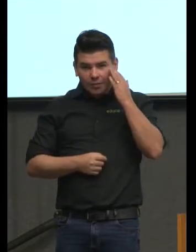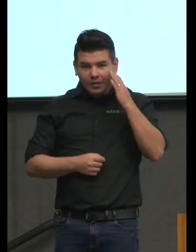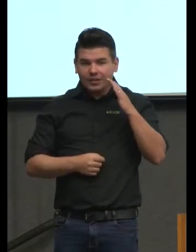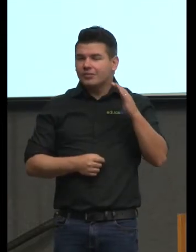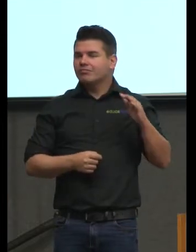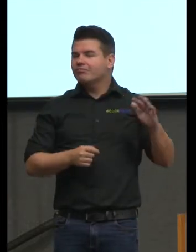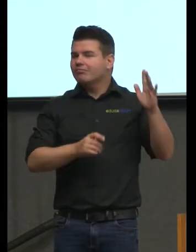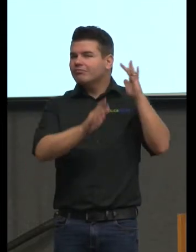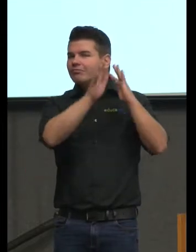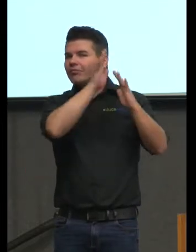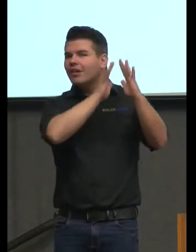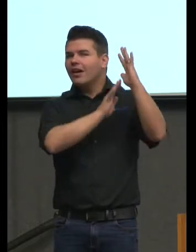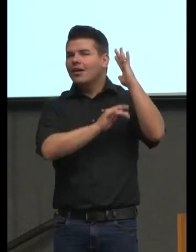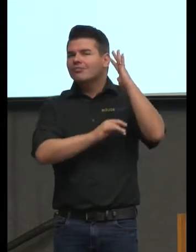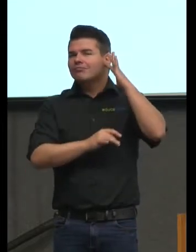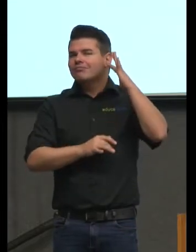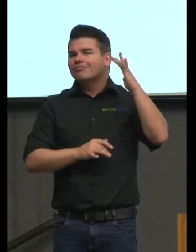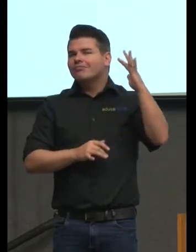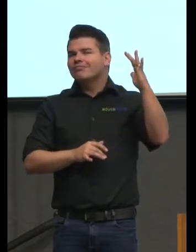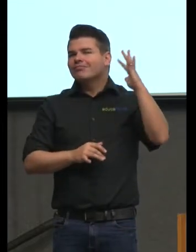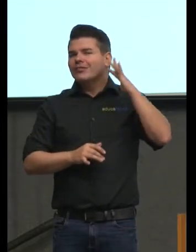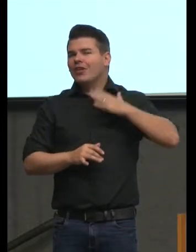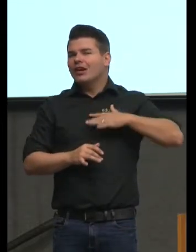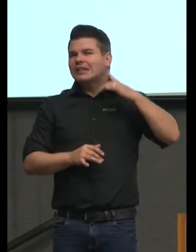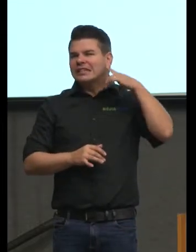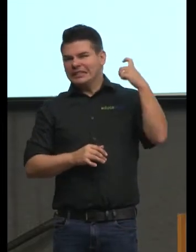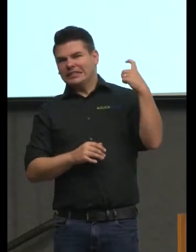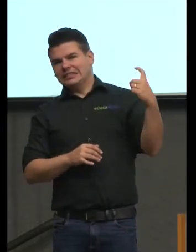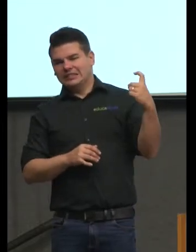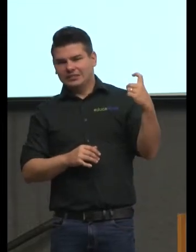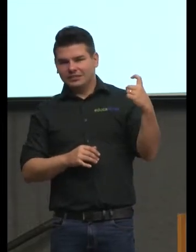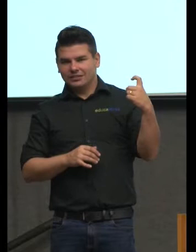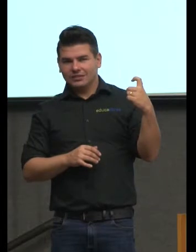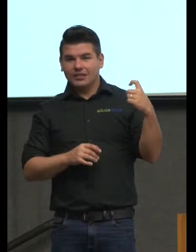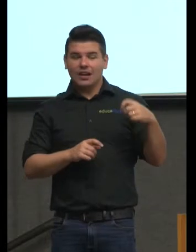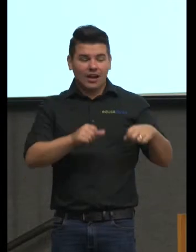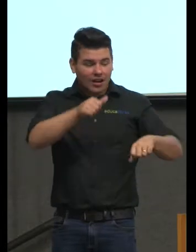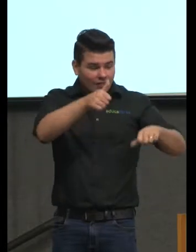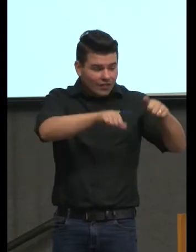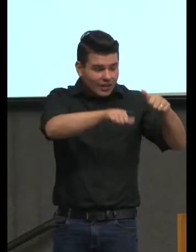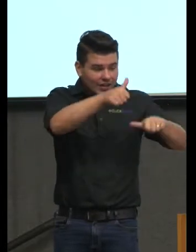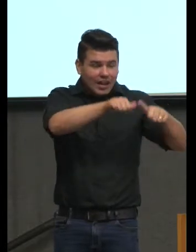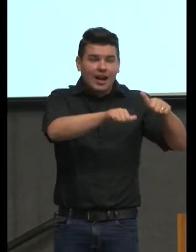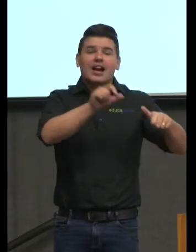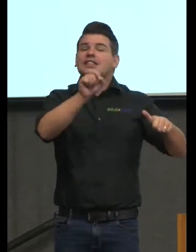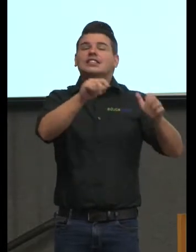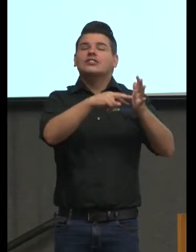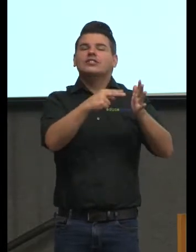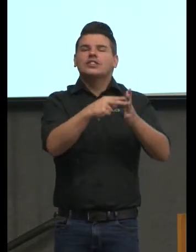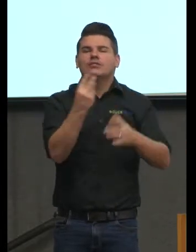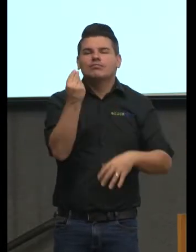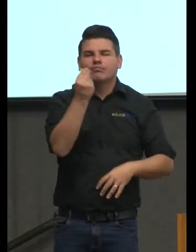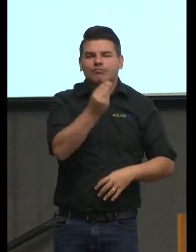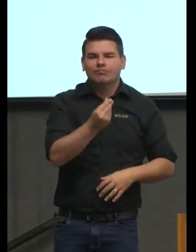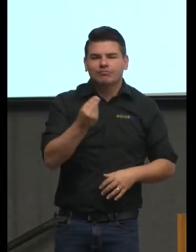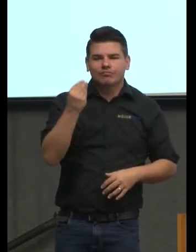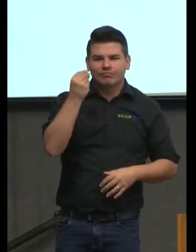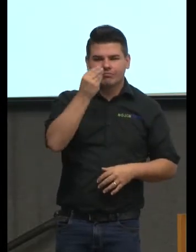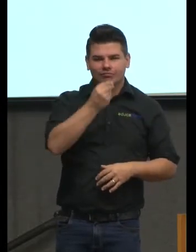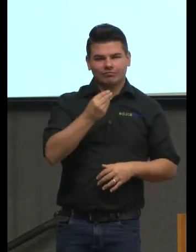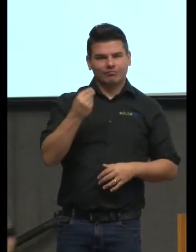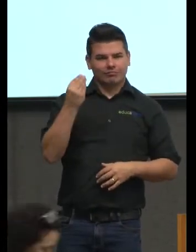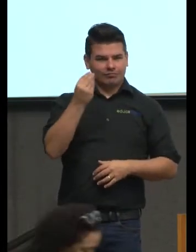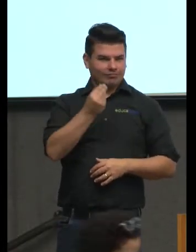ouvidos então avaliar é sentir o gosto é sentir com gosto é